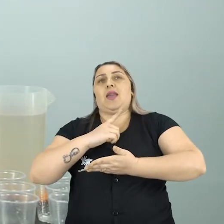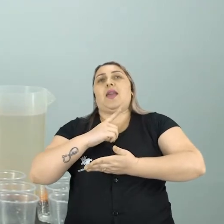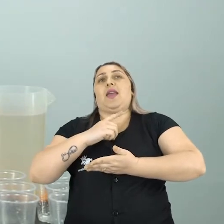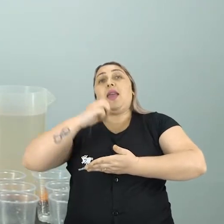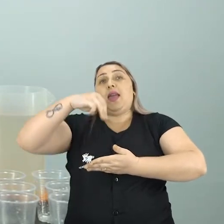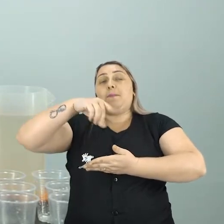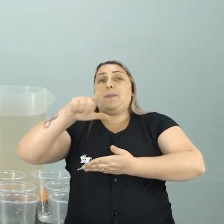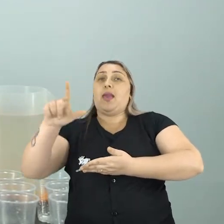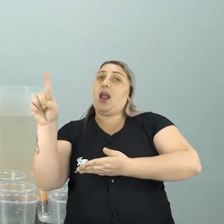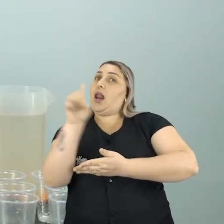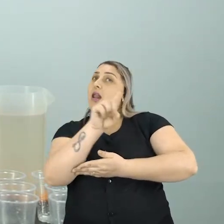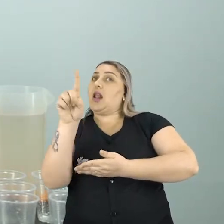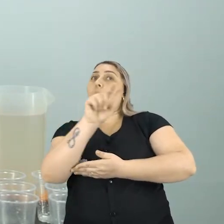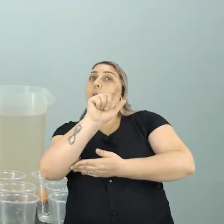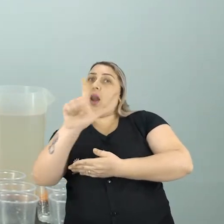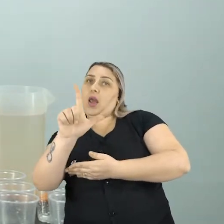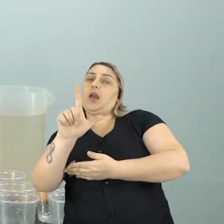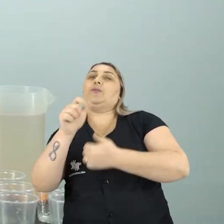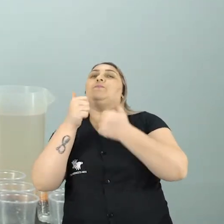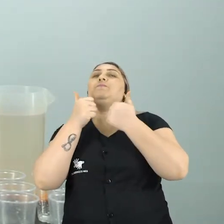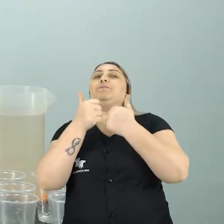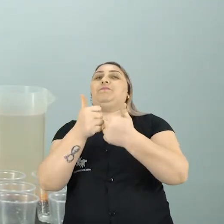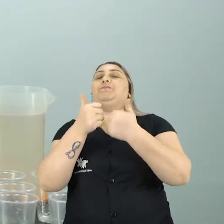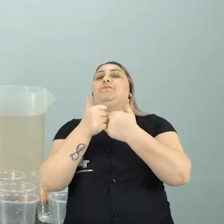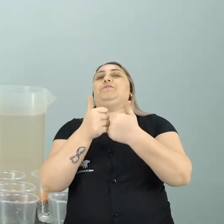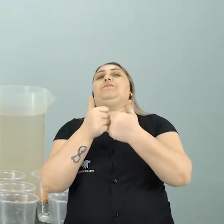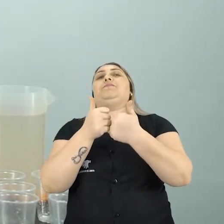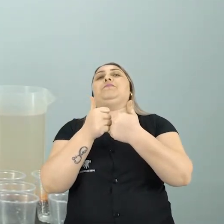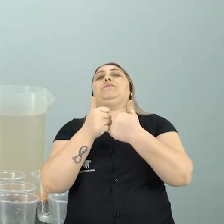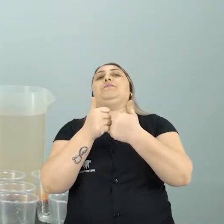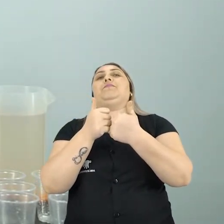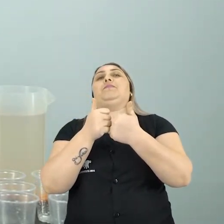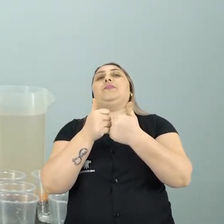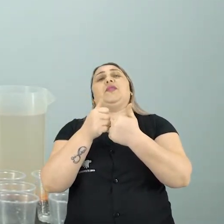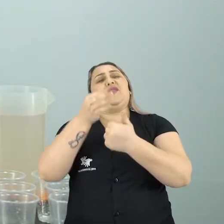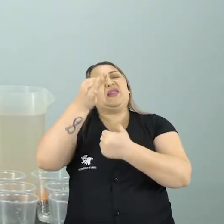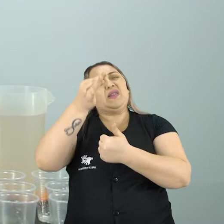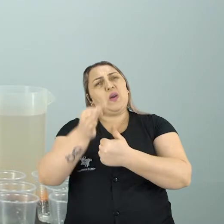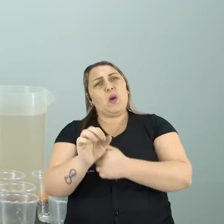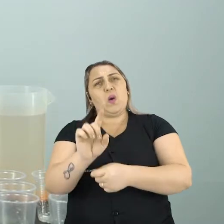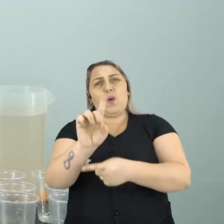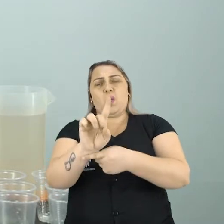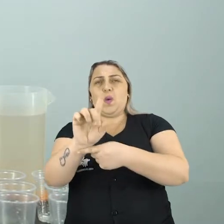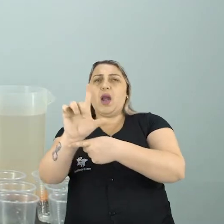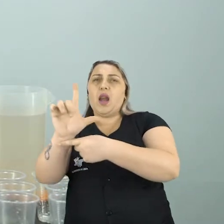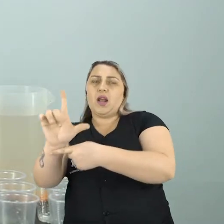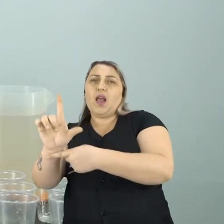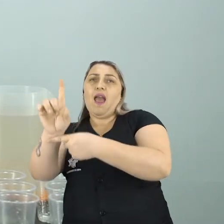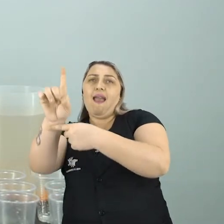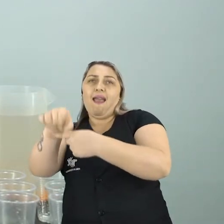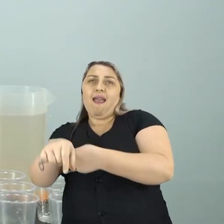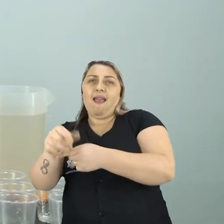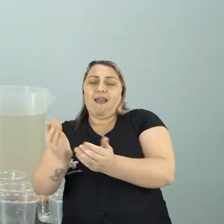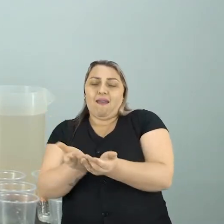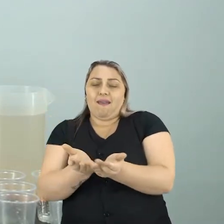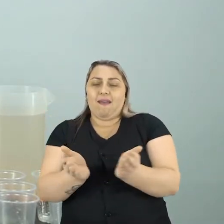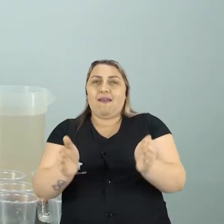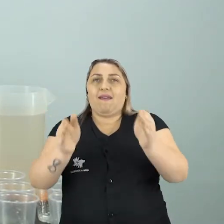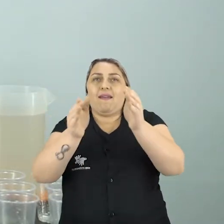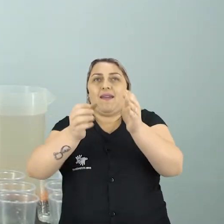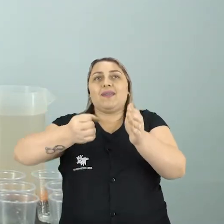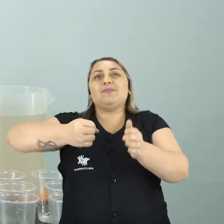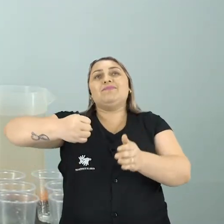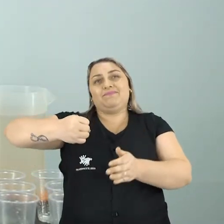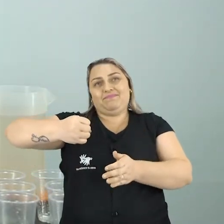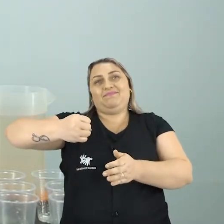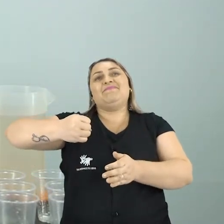e não litro, né? Então o recipiente que pode ter exatamente, corresponder a 1 litro Só pode ser